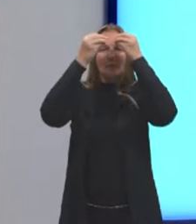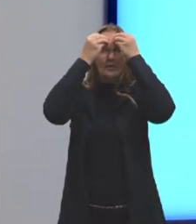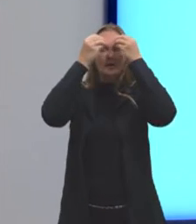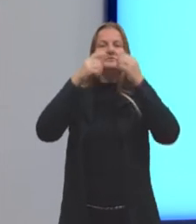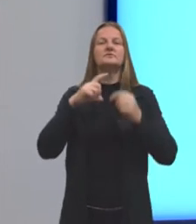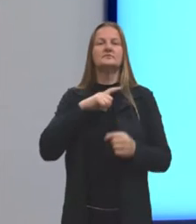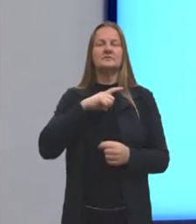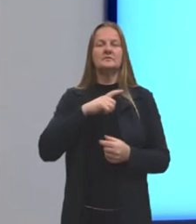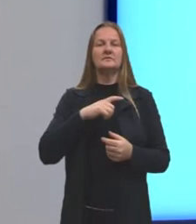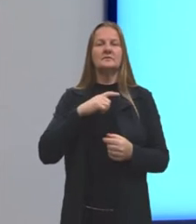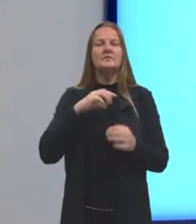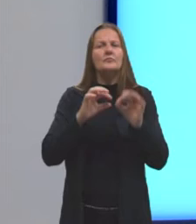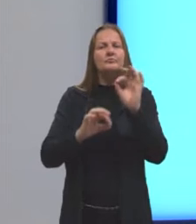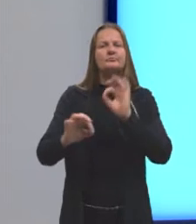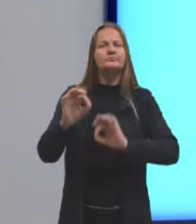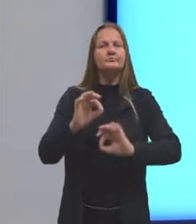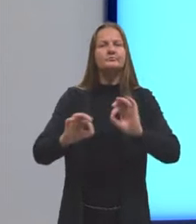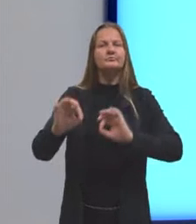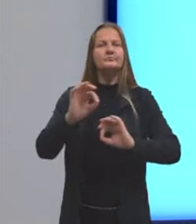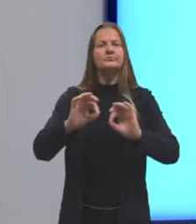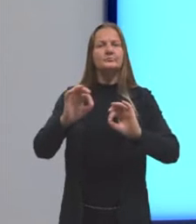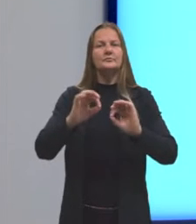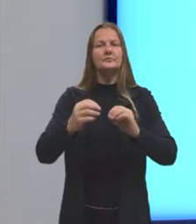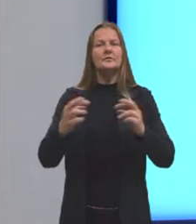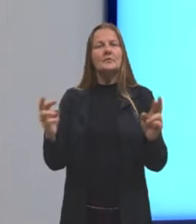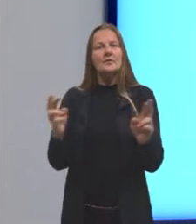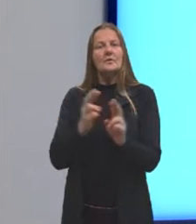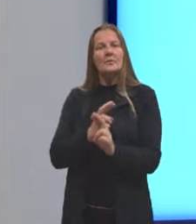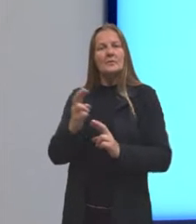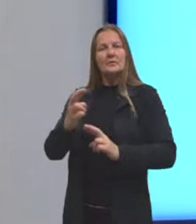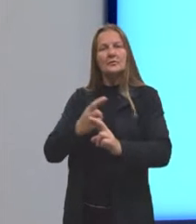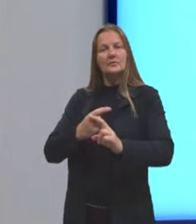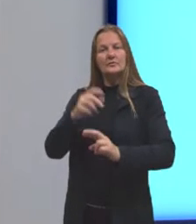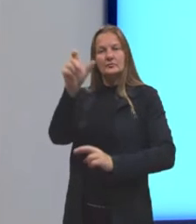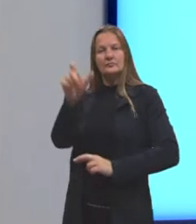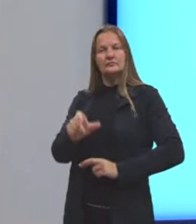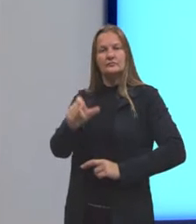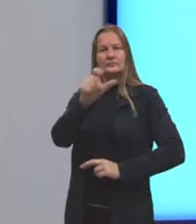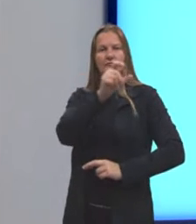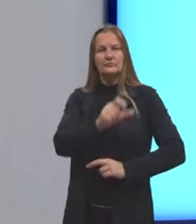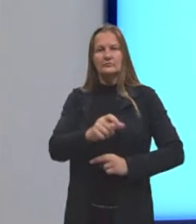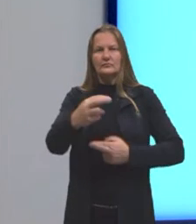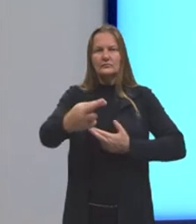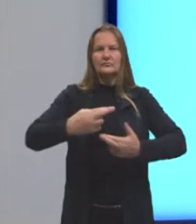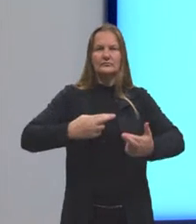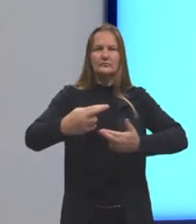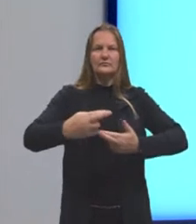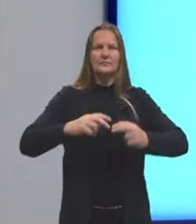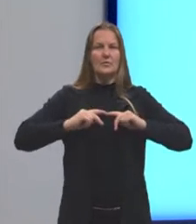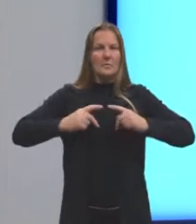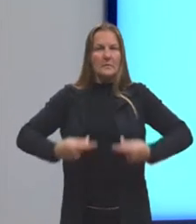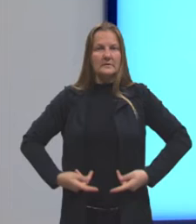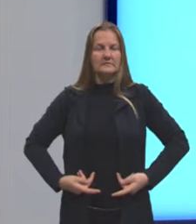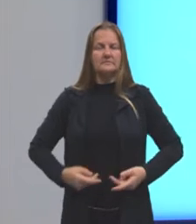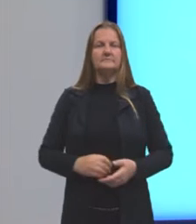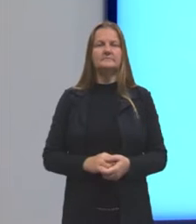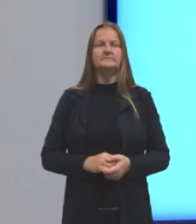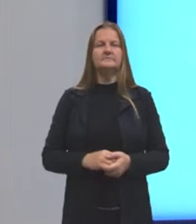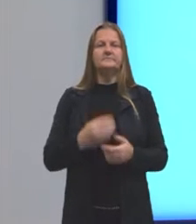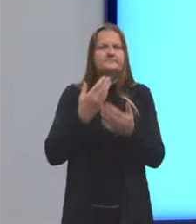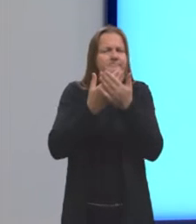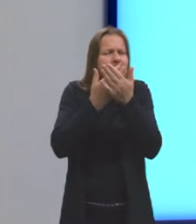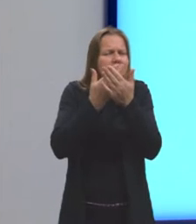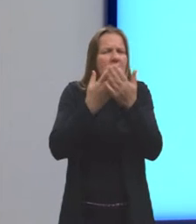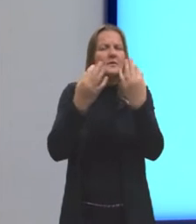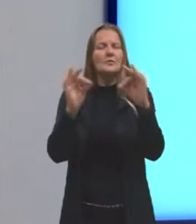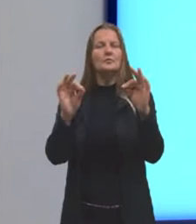ela vai se organizar no âmbito das relações humanas. O que é isso? Apesar de a gente estudar a sintaxe